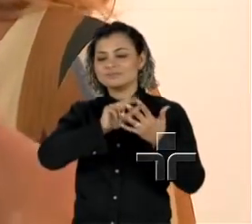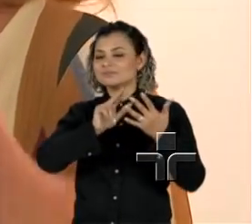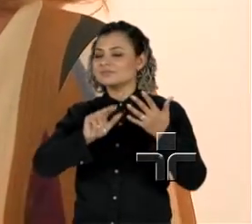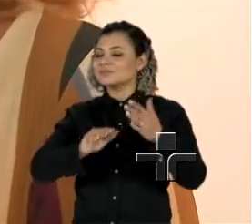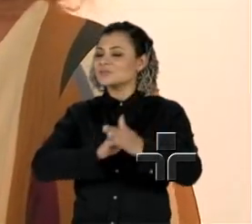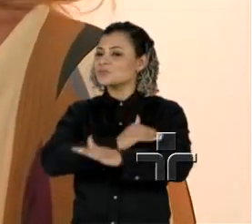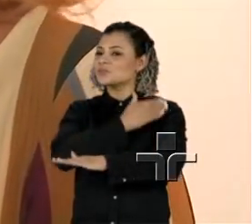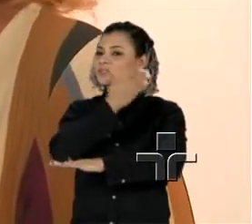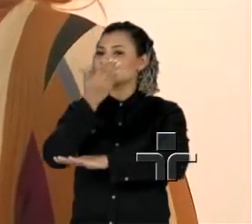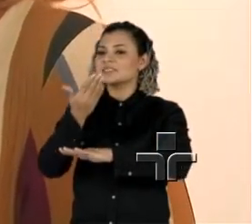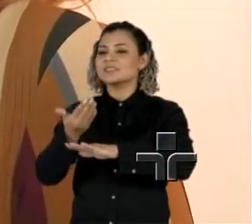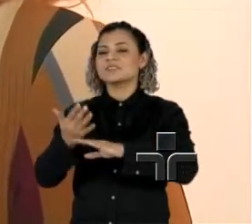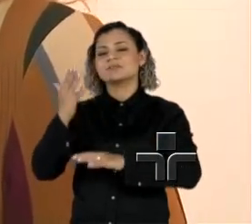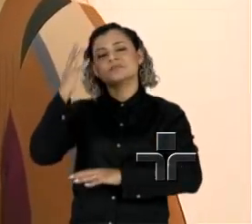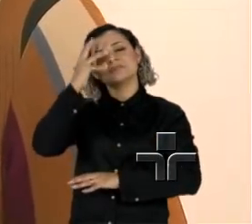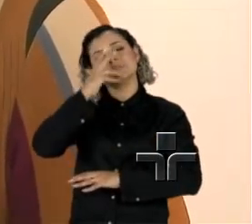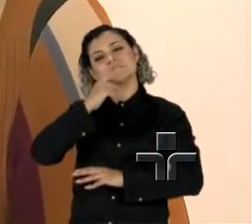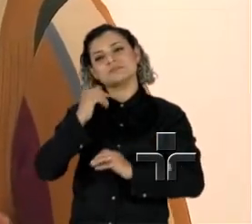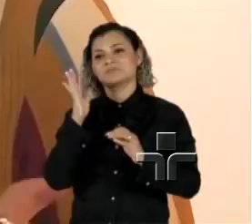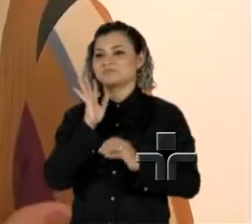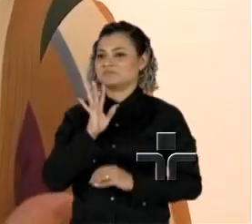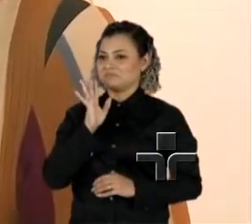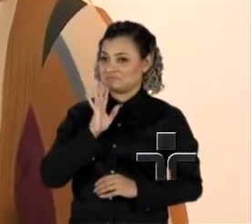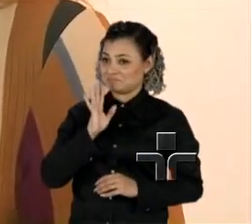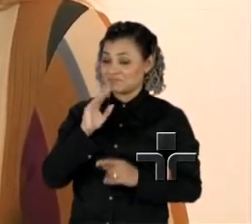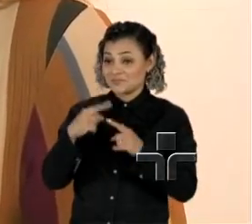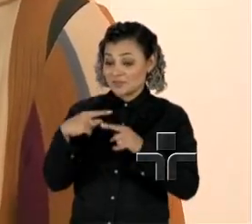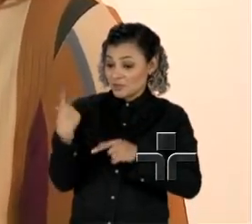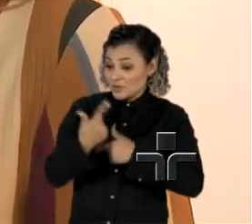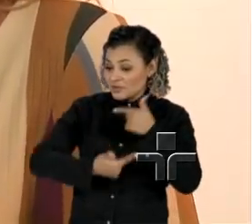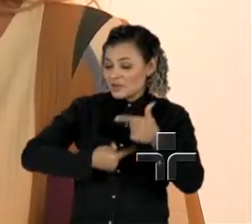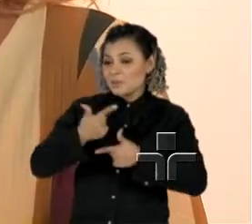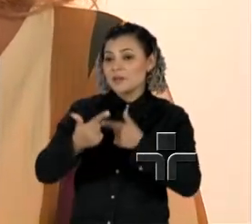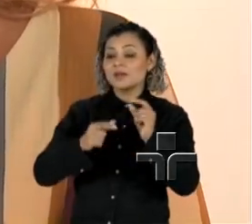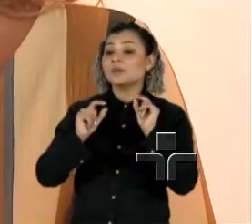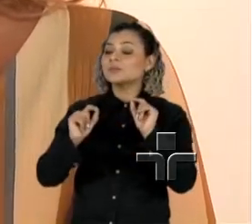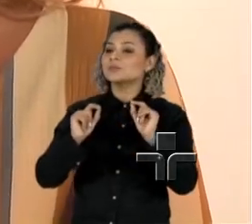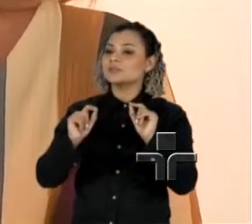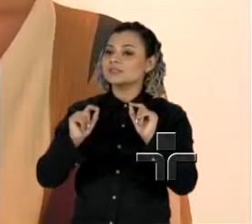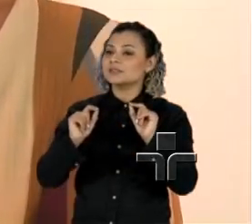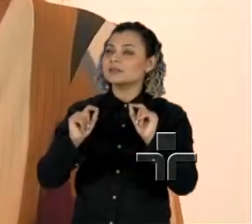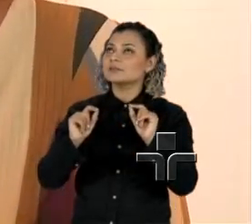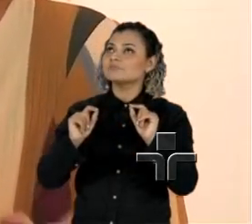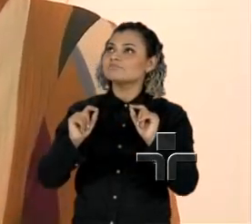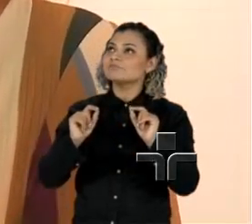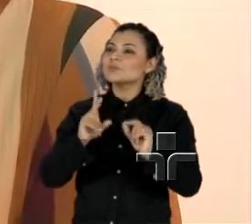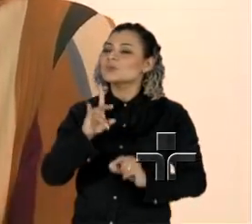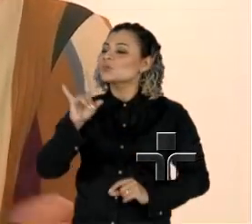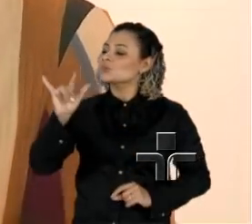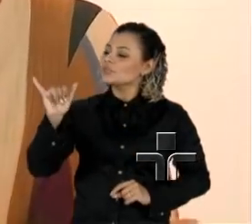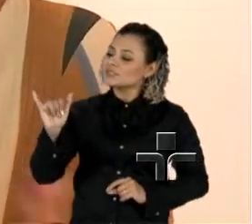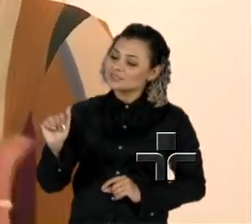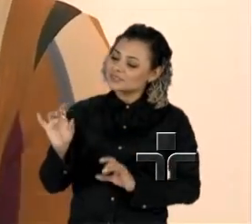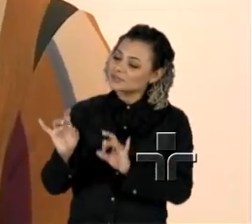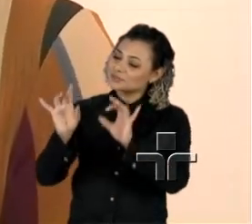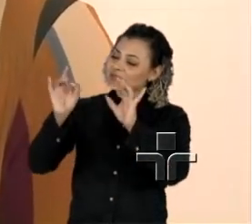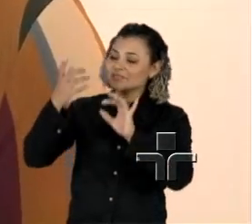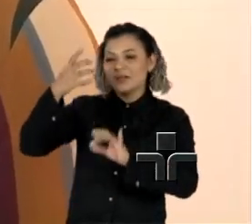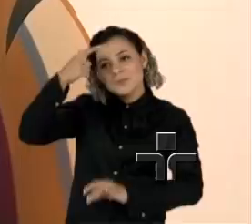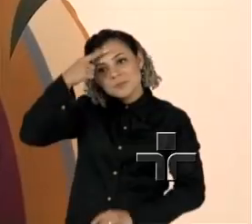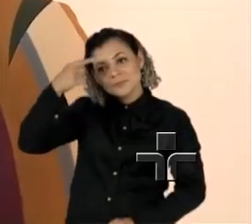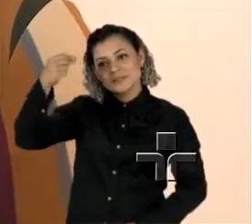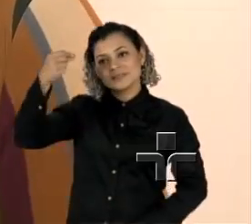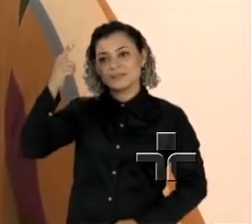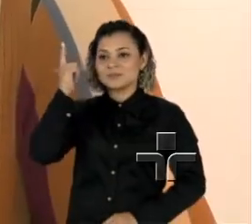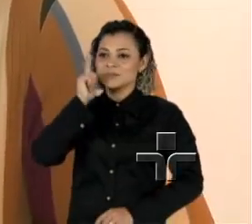inteiro, foi um evento muito legal, onde a gente trabalhou muito essa coisa do dia de princesa, dia de